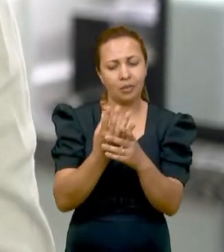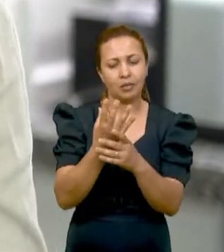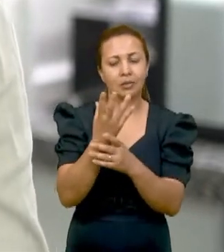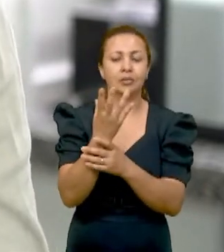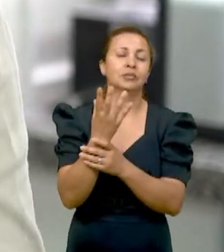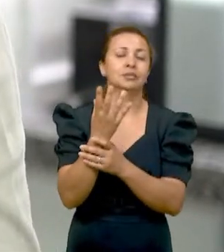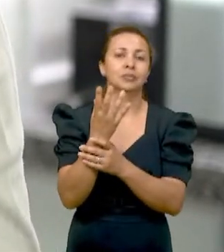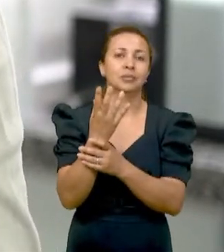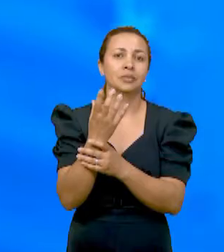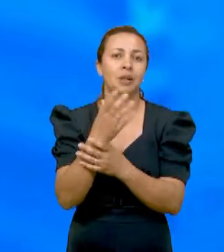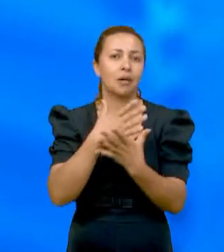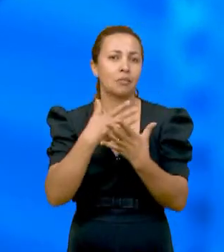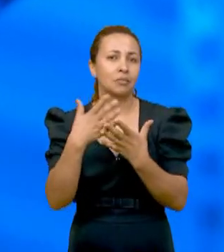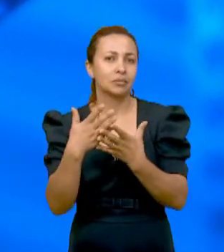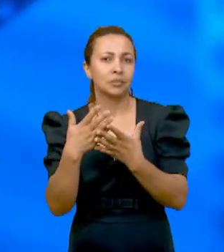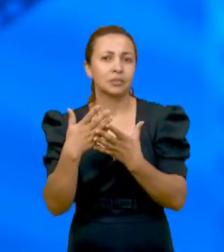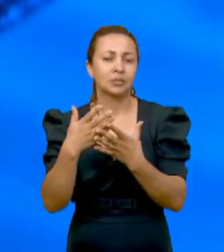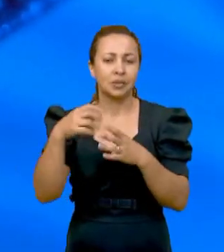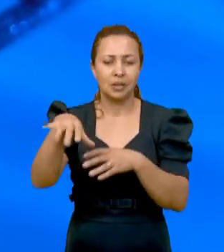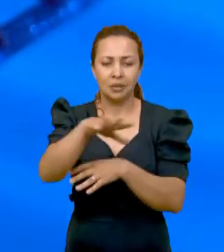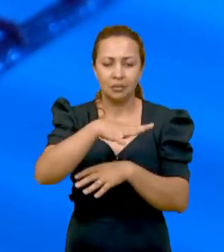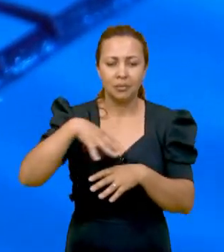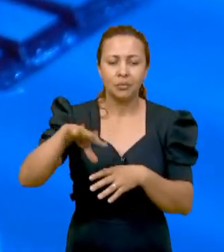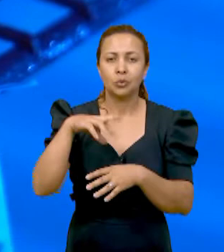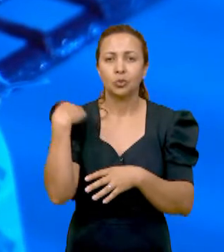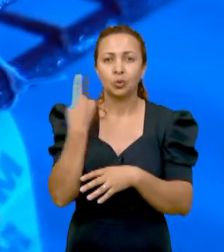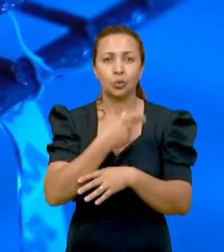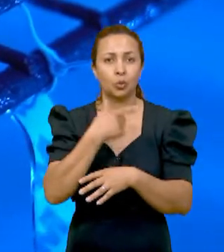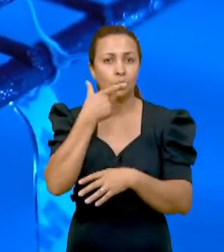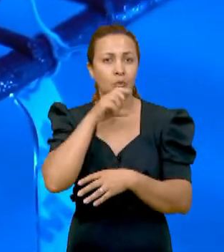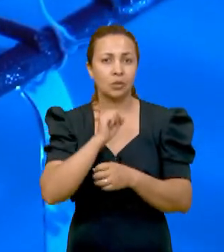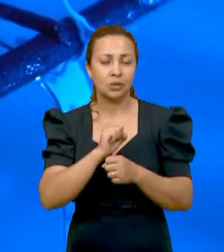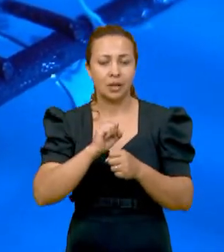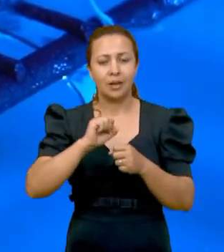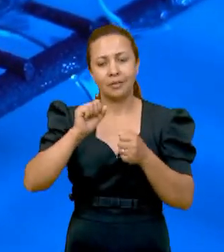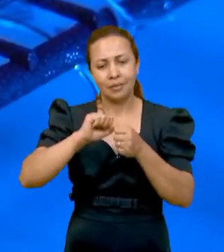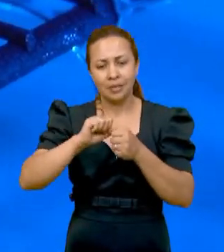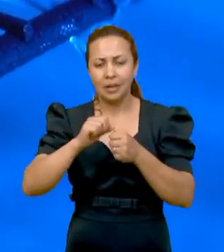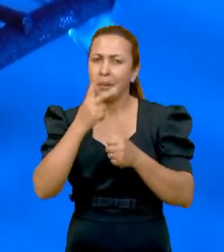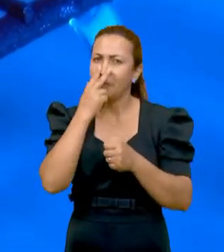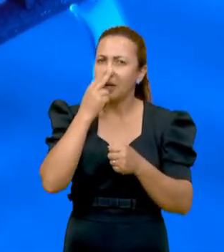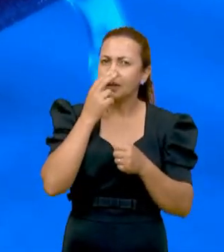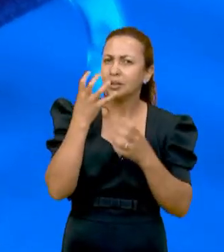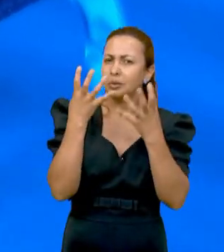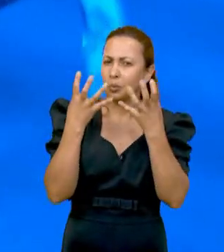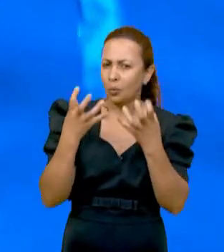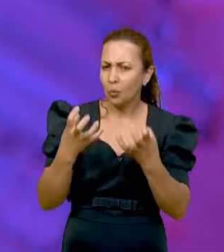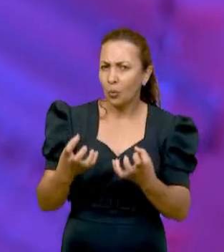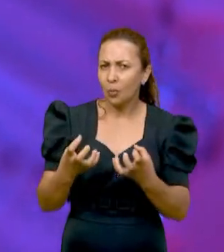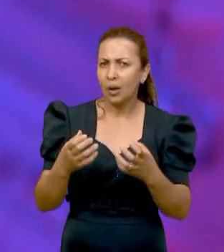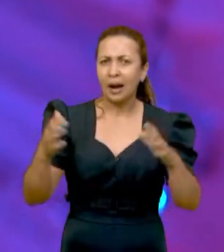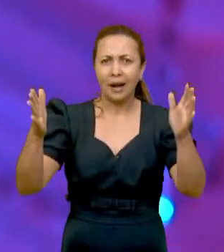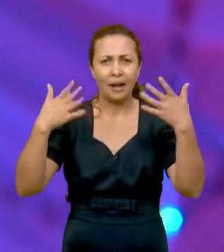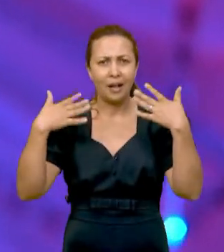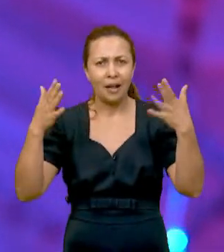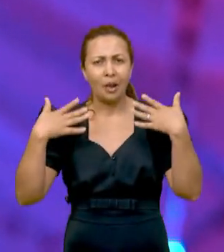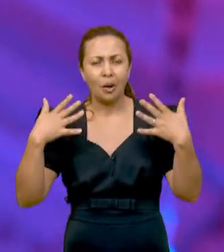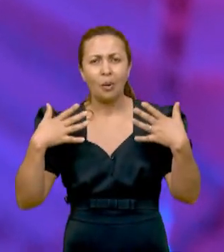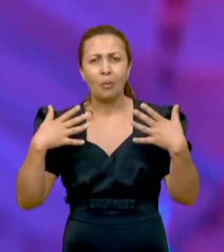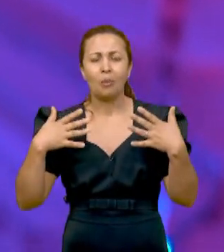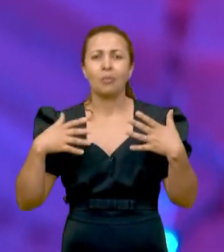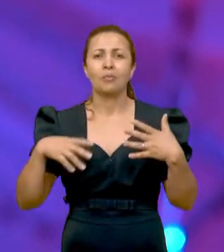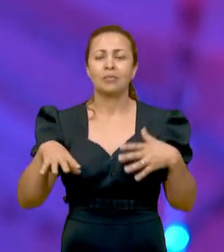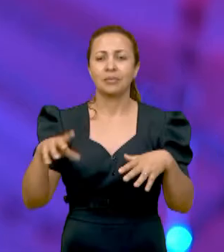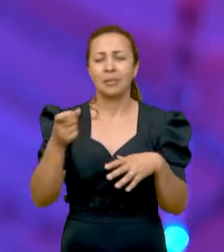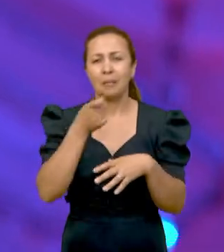ou cama de crescimento, nesse ambiente a gente consegue simular um clima de semiária, então, de alta temperatura, alta umidade